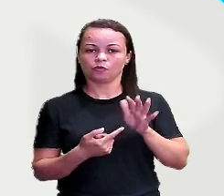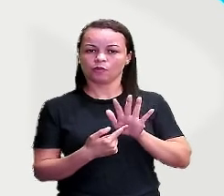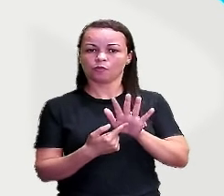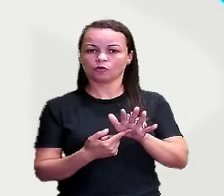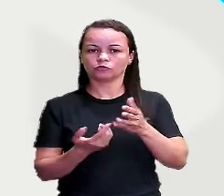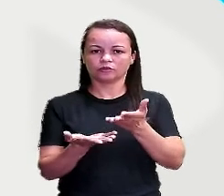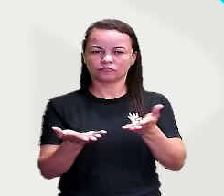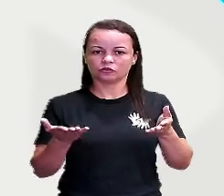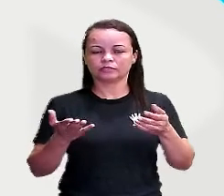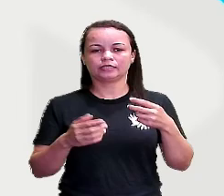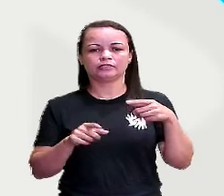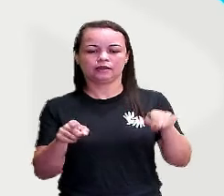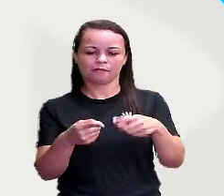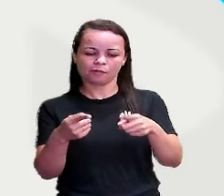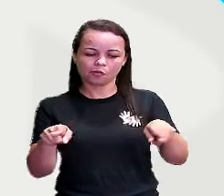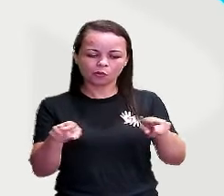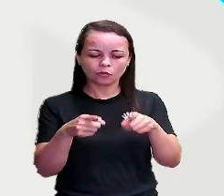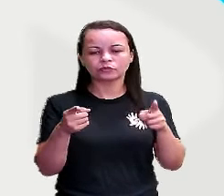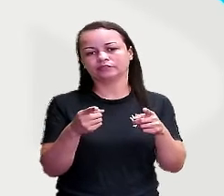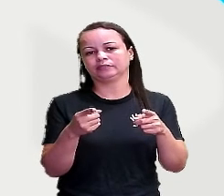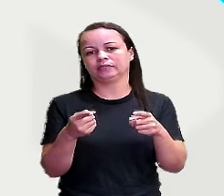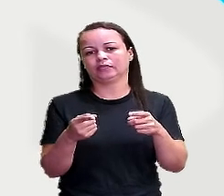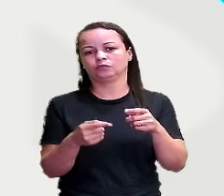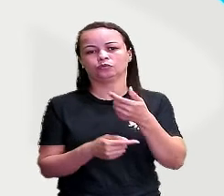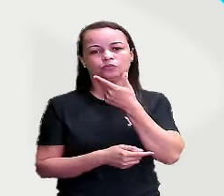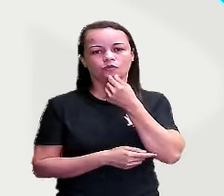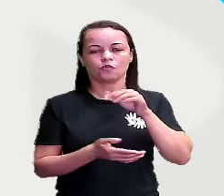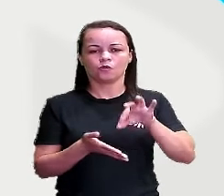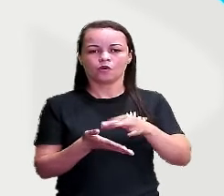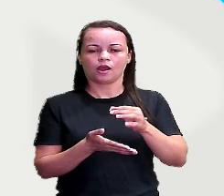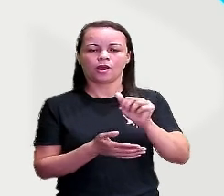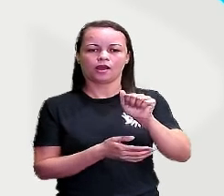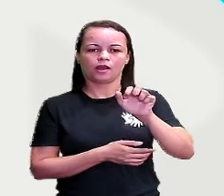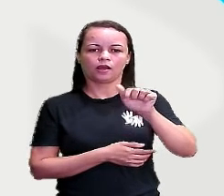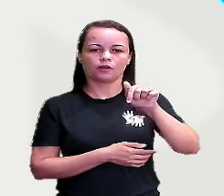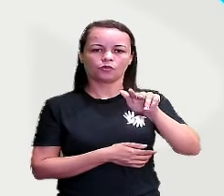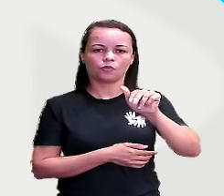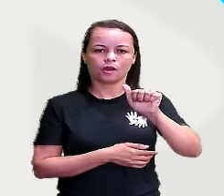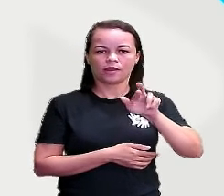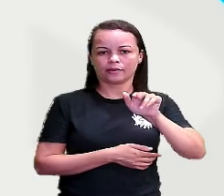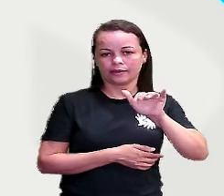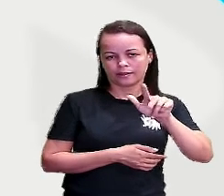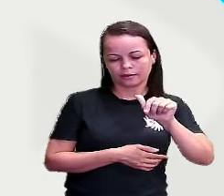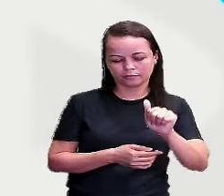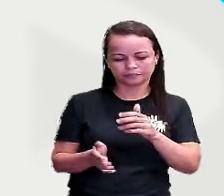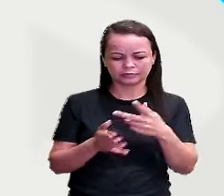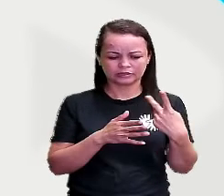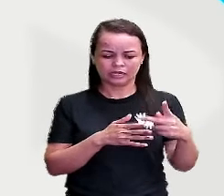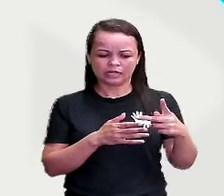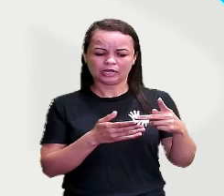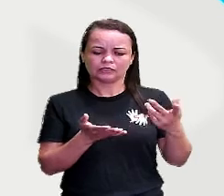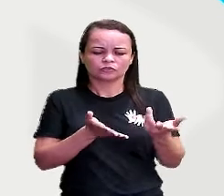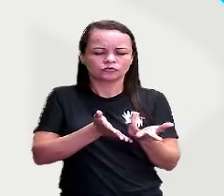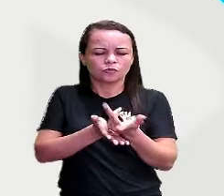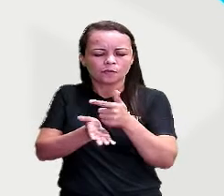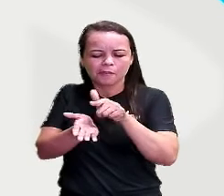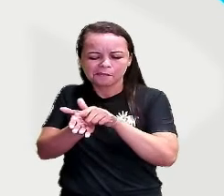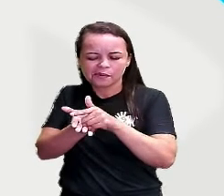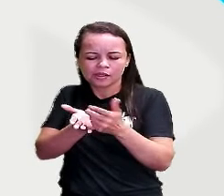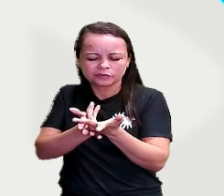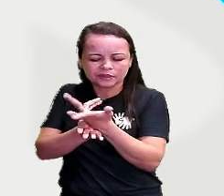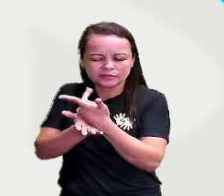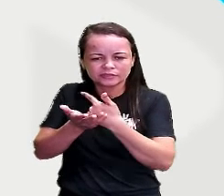muito conhecida por nós, que diz, né? Numa folha qualquer eu desenho só amarelo e com cinco ou seis